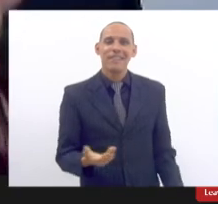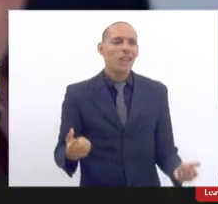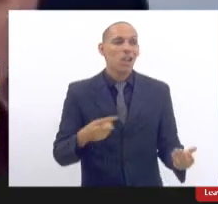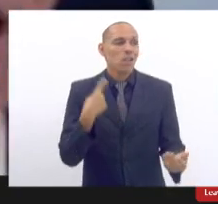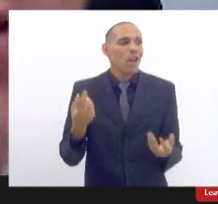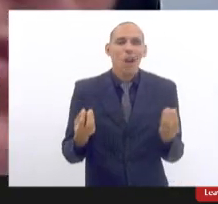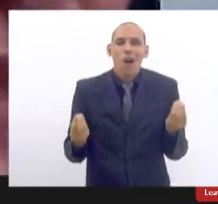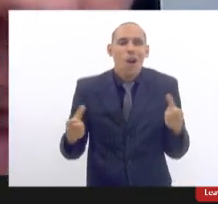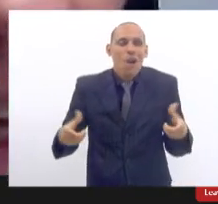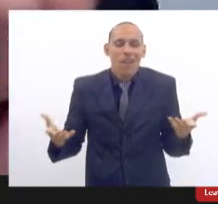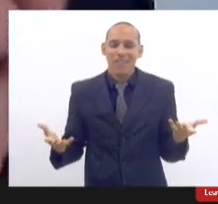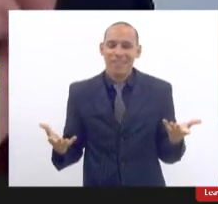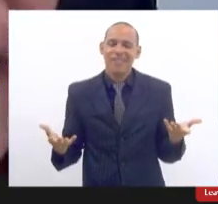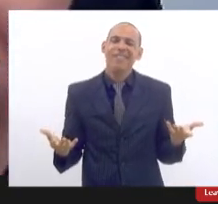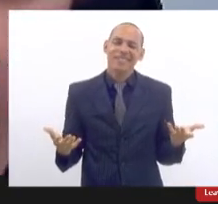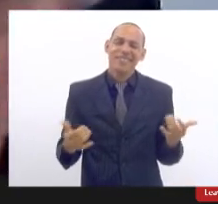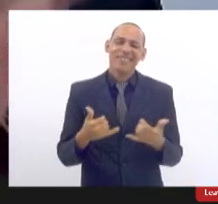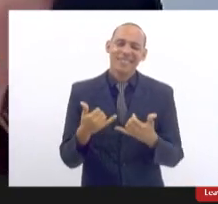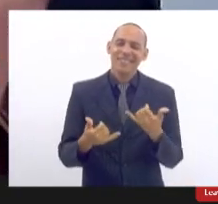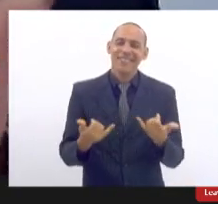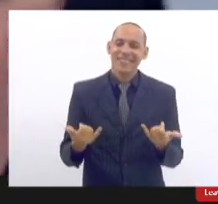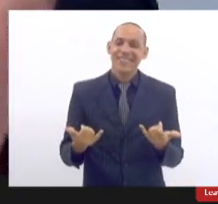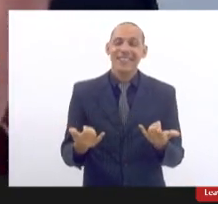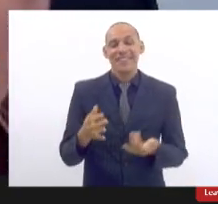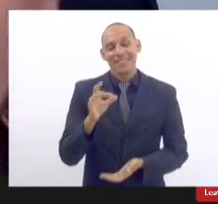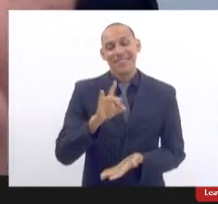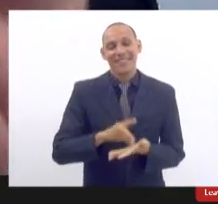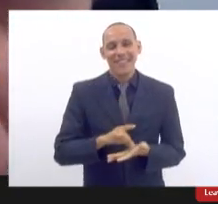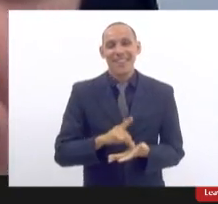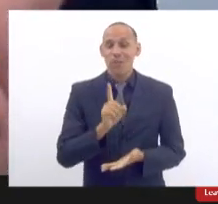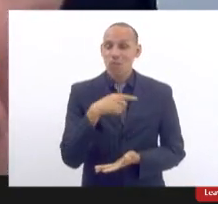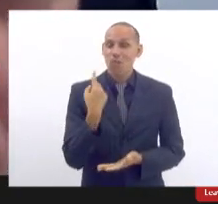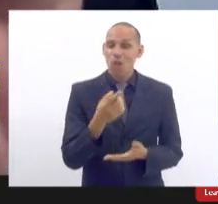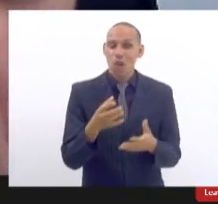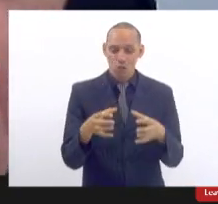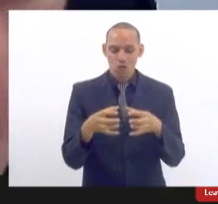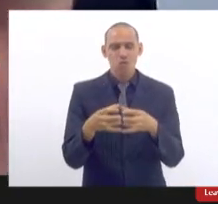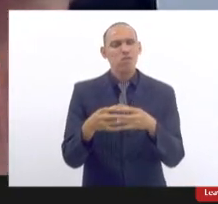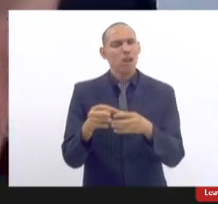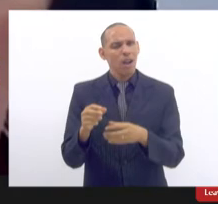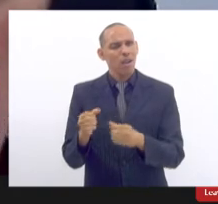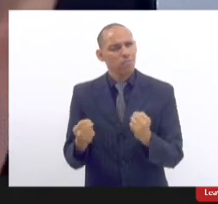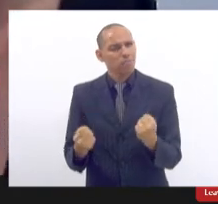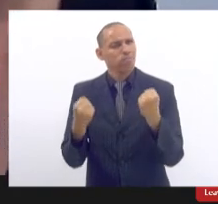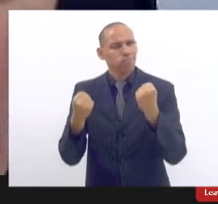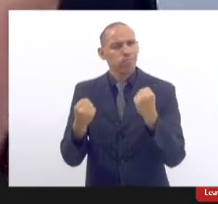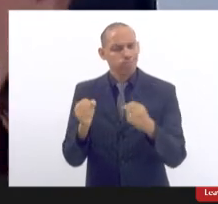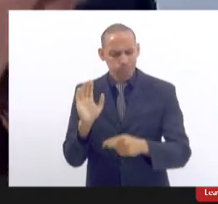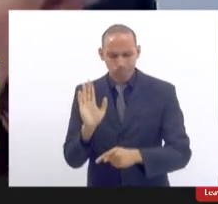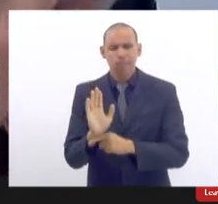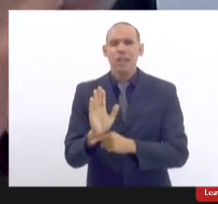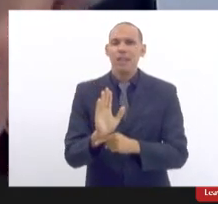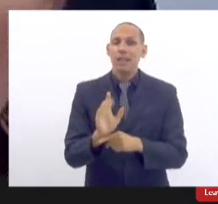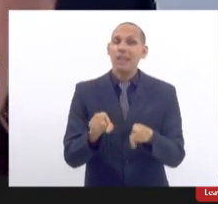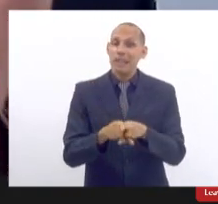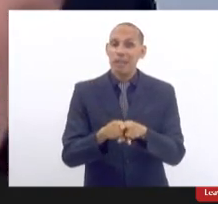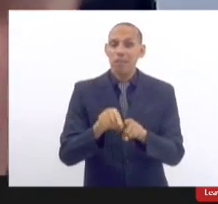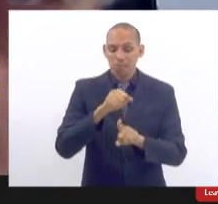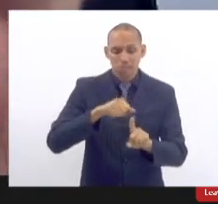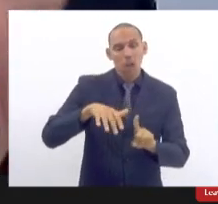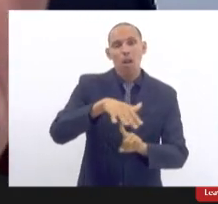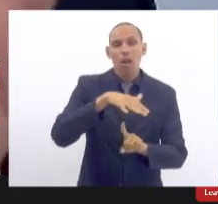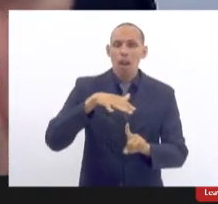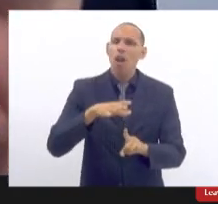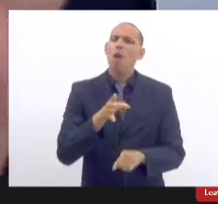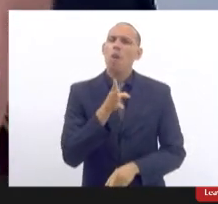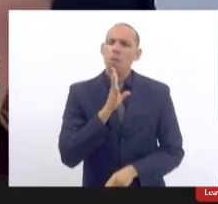então tem razão Helena a tem que fortalecer sempre os nossos conselhos e a sociedade conhecer